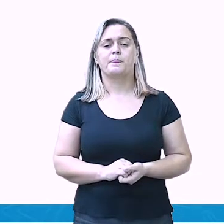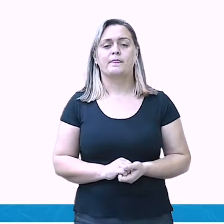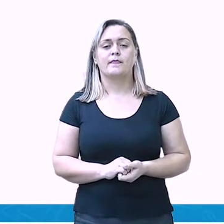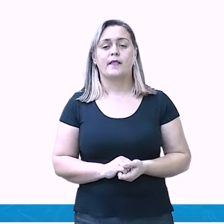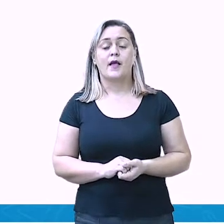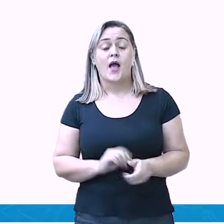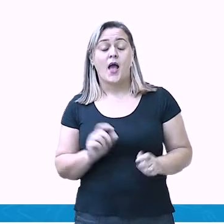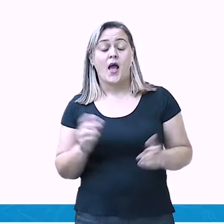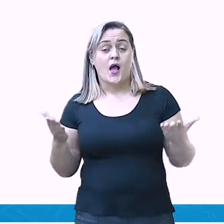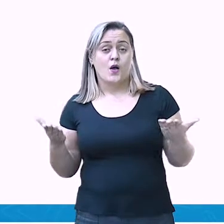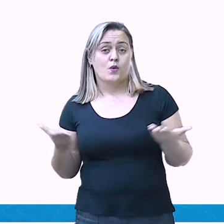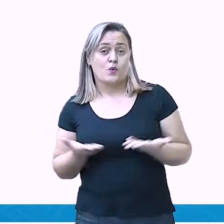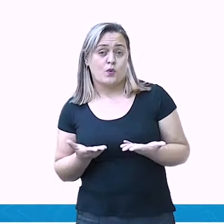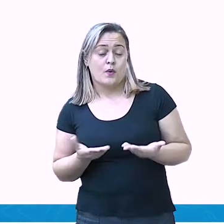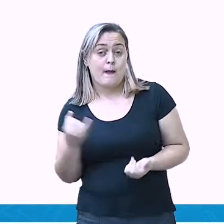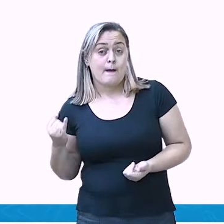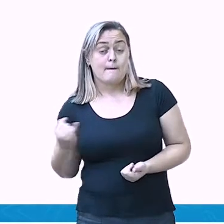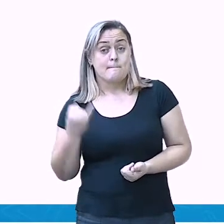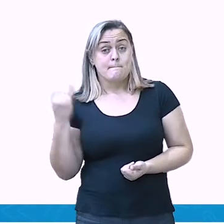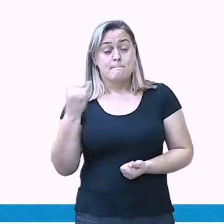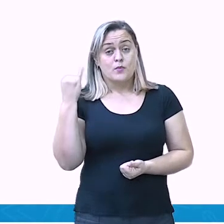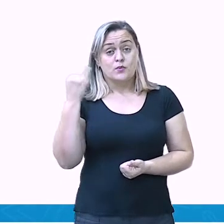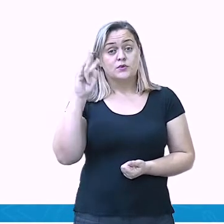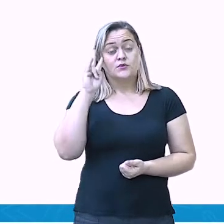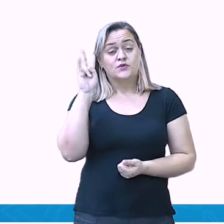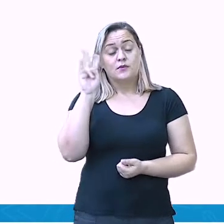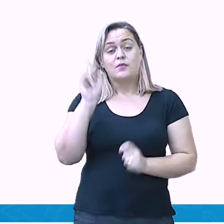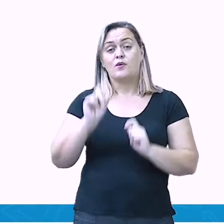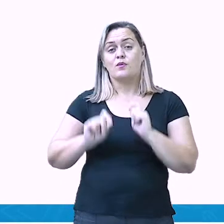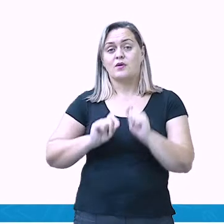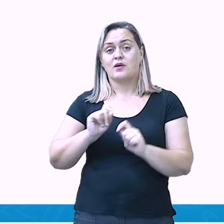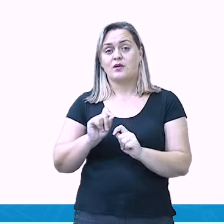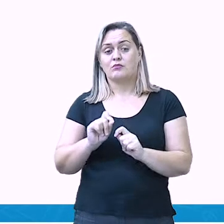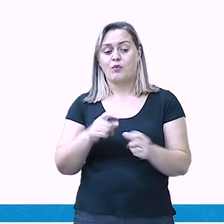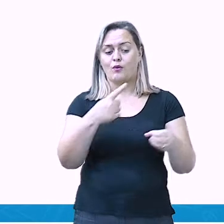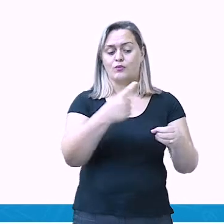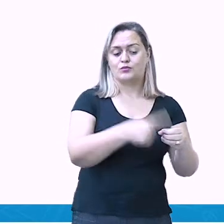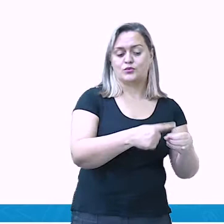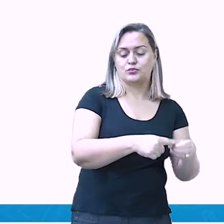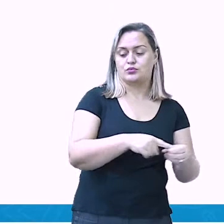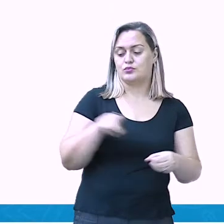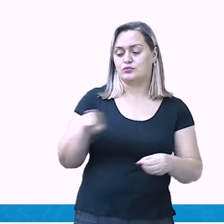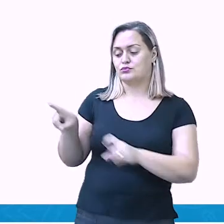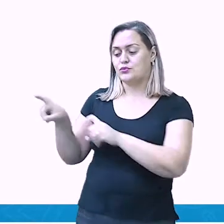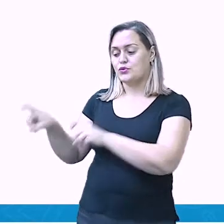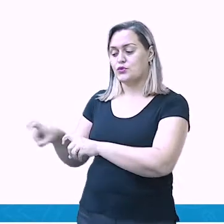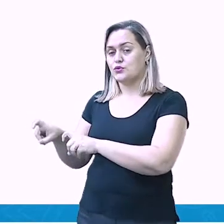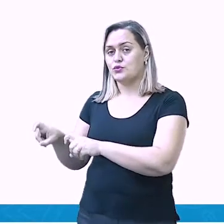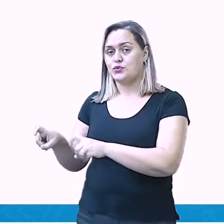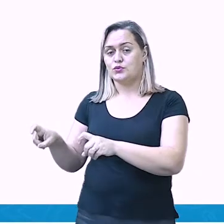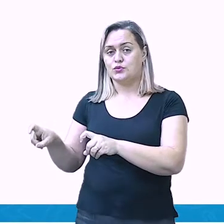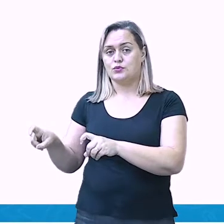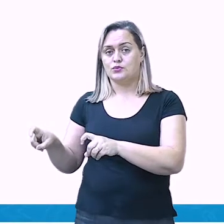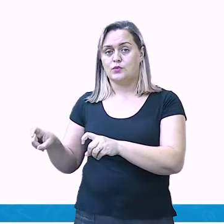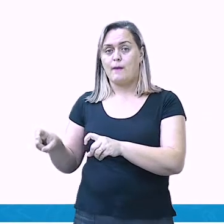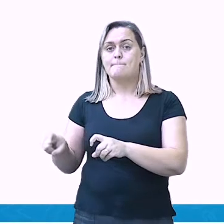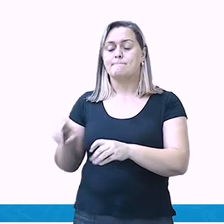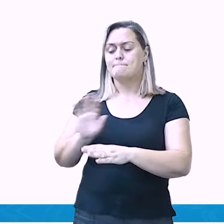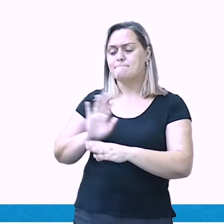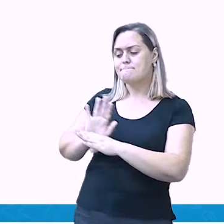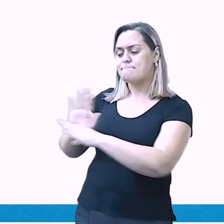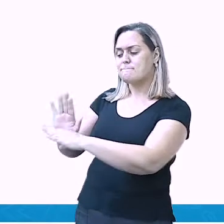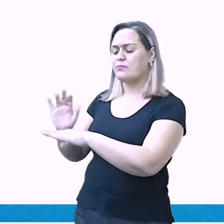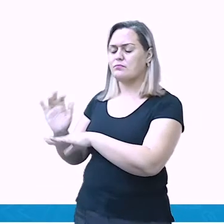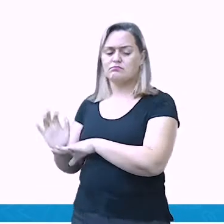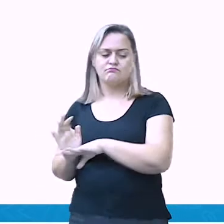ressaltado é que uma depende da outra, ou seja, as zonas urbanas adquirem